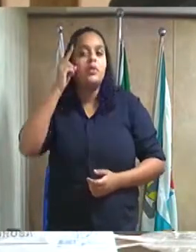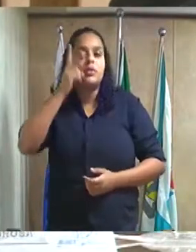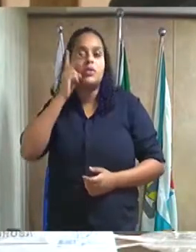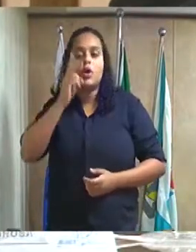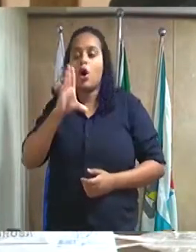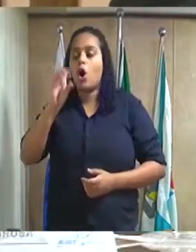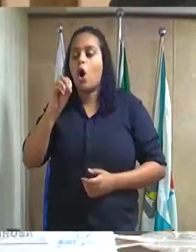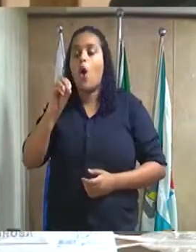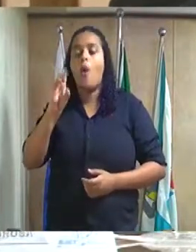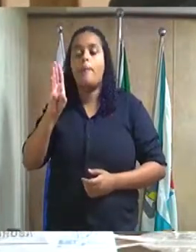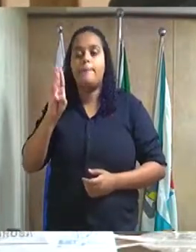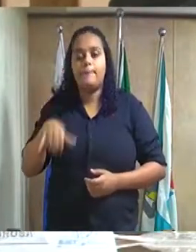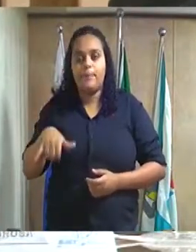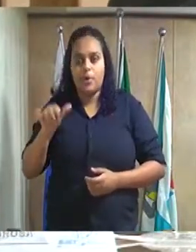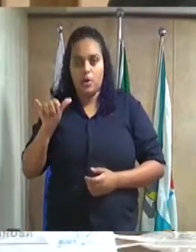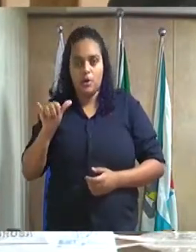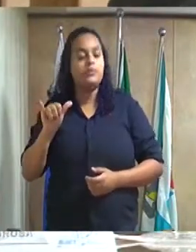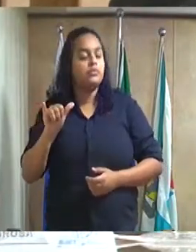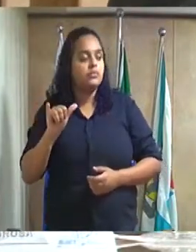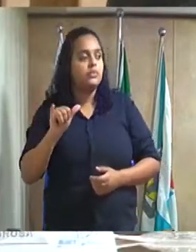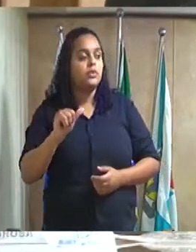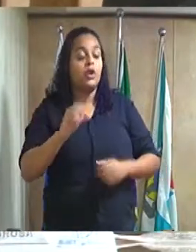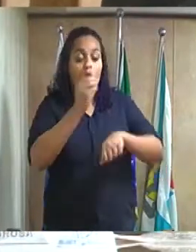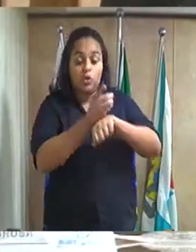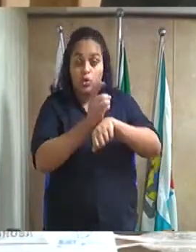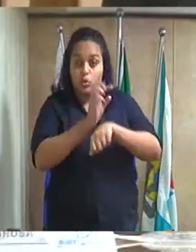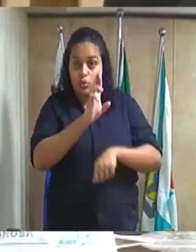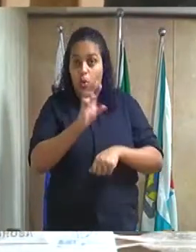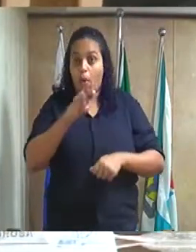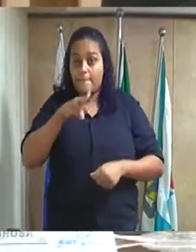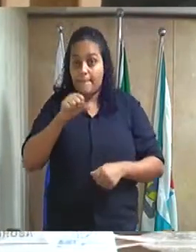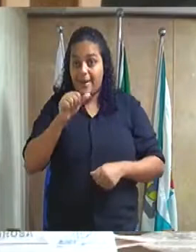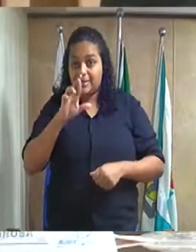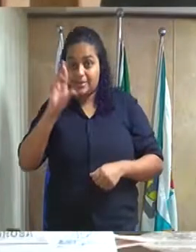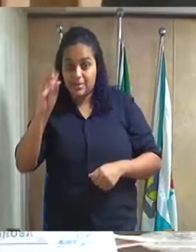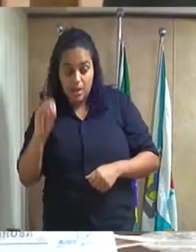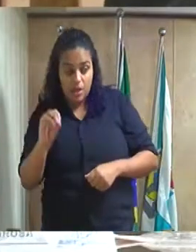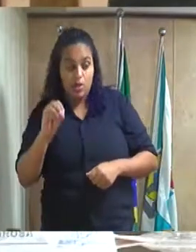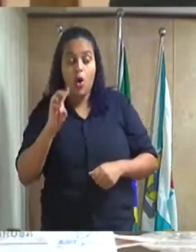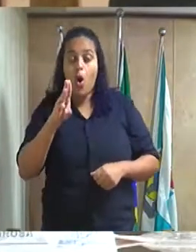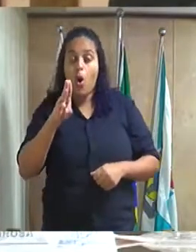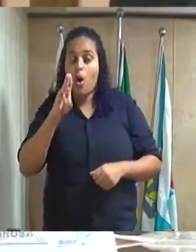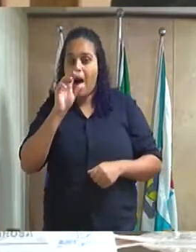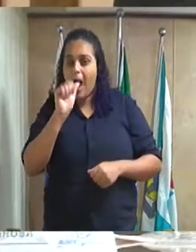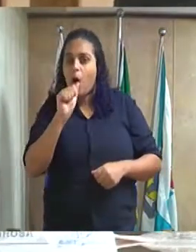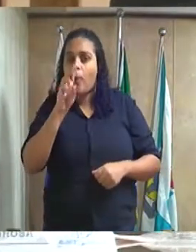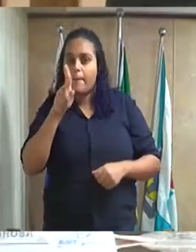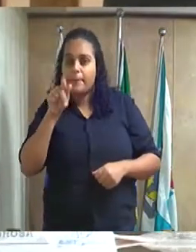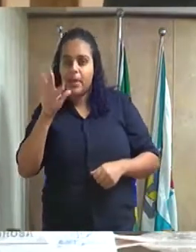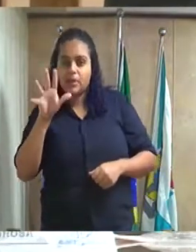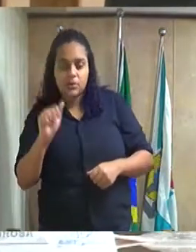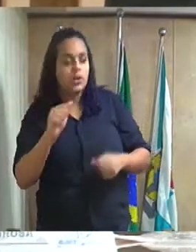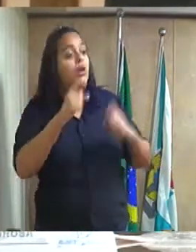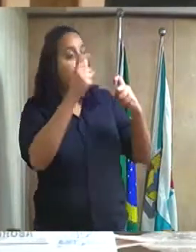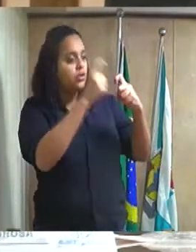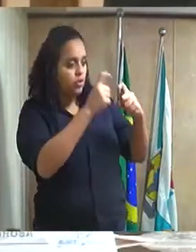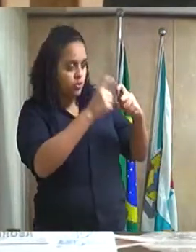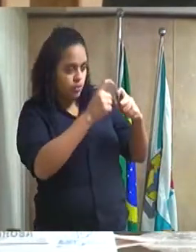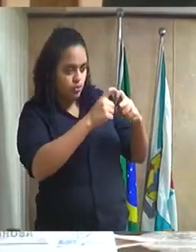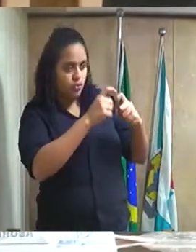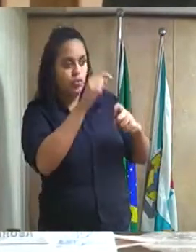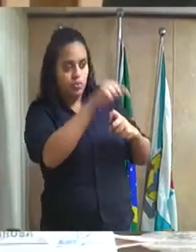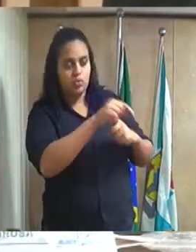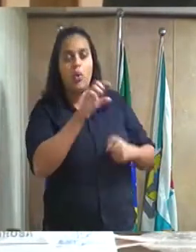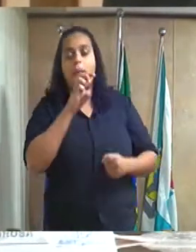Calbói Beleza a ilustríssimo doutor Marcelo Augusto Pires de Almeida a medalha doutor Moacir Rodrigues do